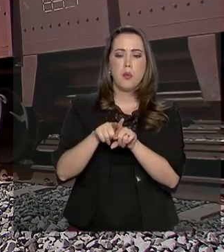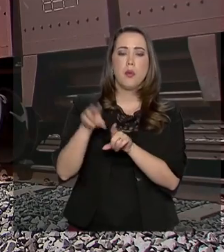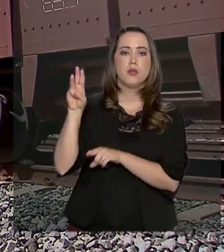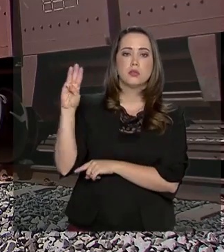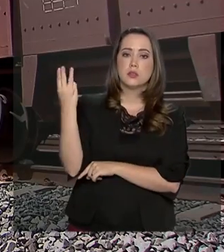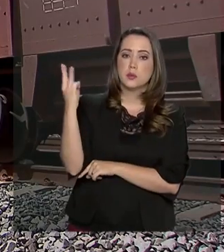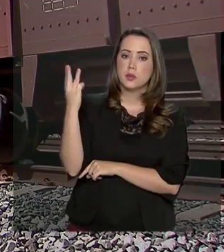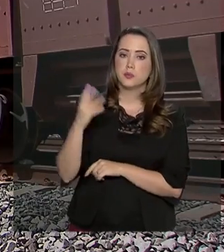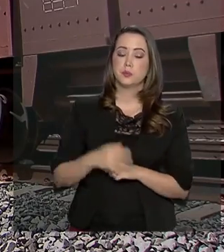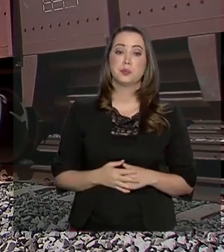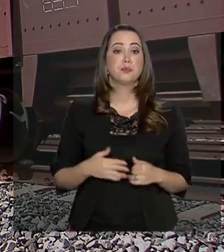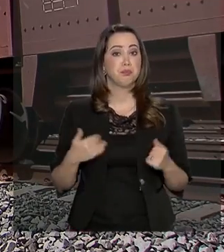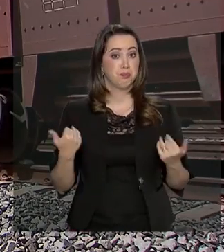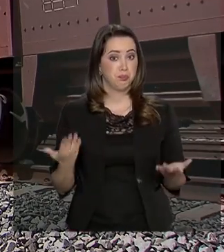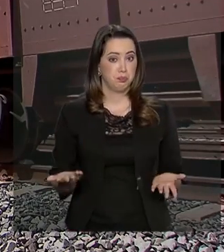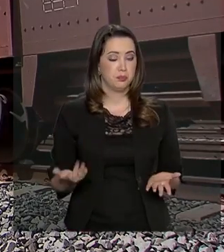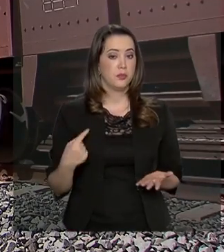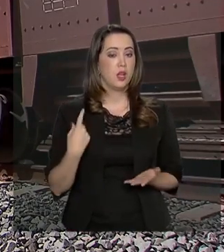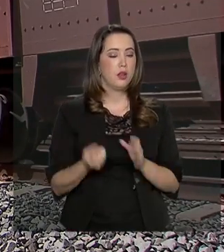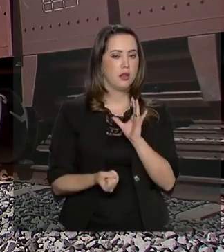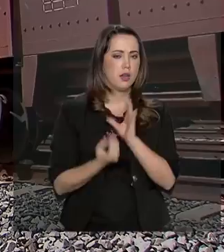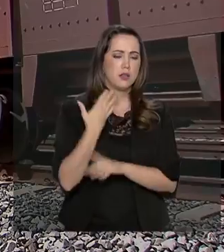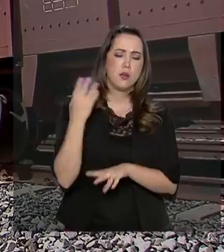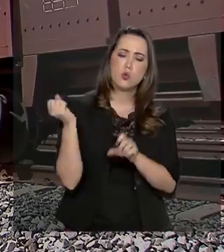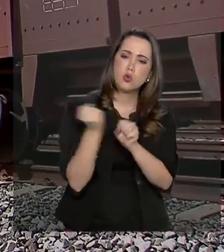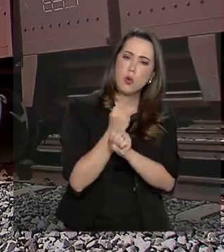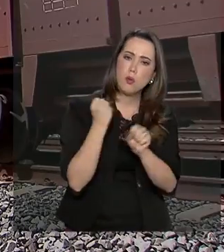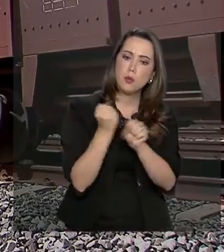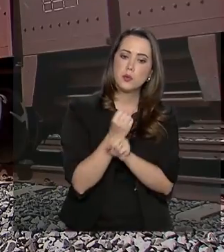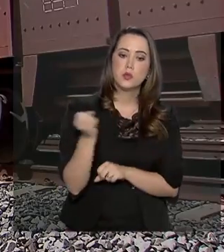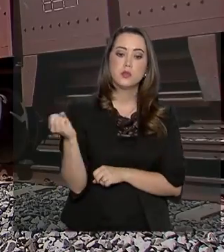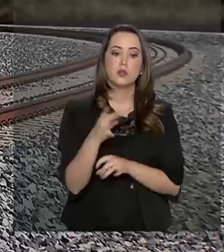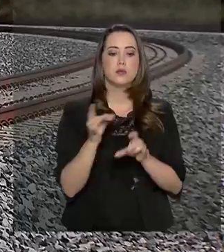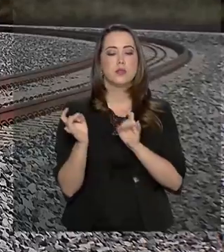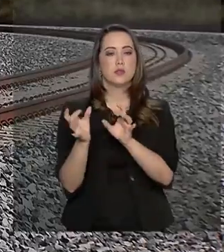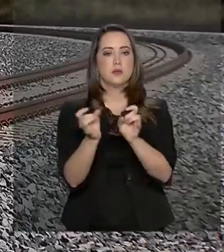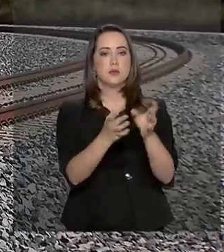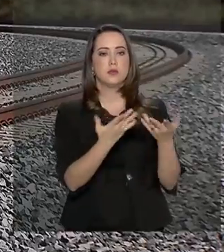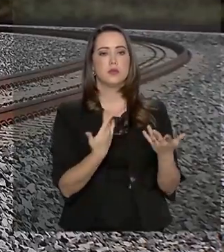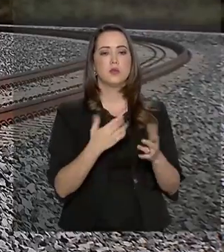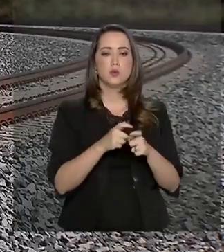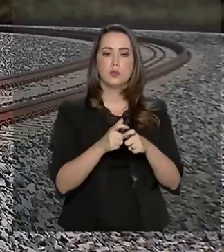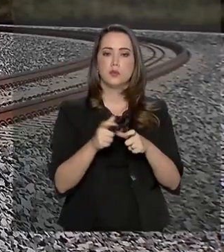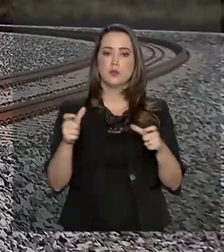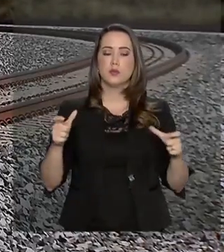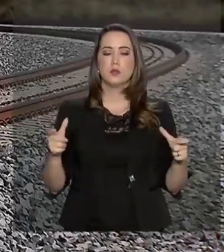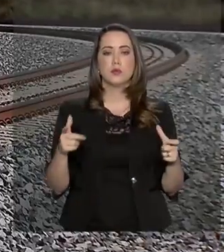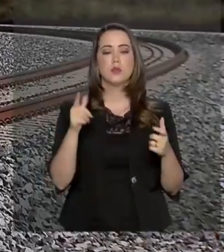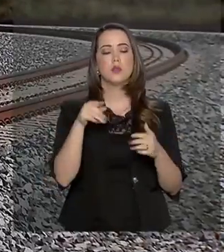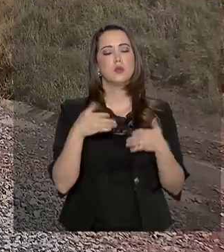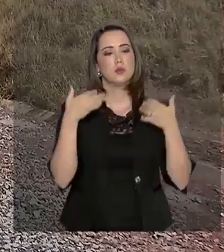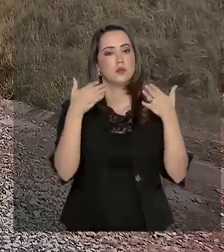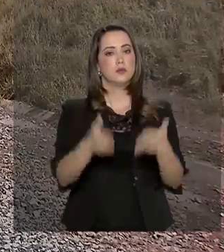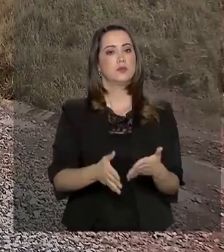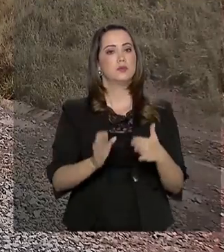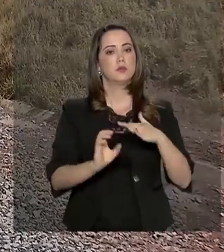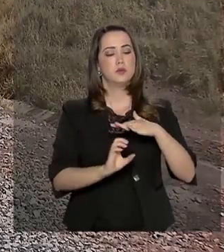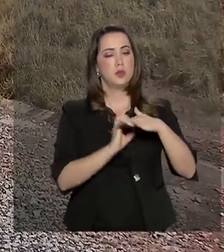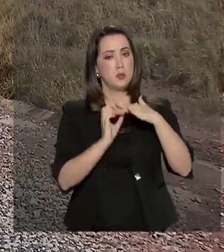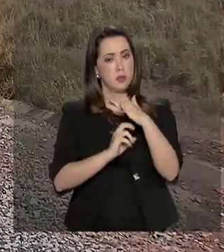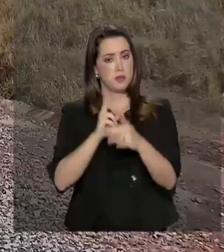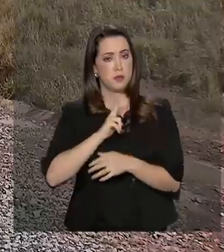Maranhão. Teremos a criação de obras, novas concessões e a ampliação da participação do modal